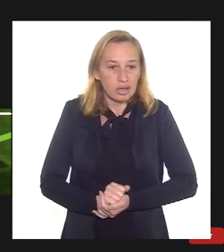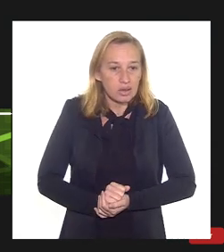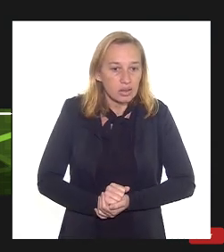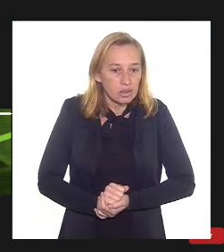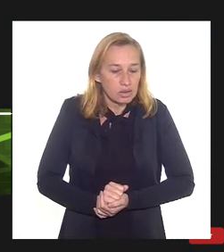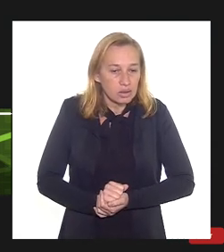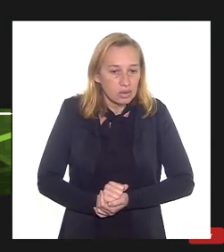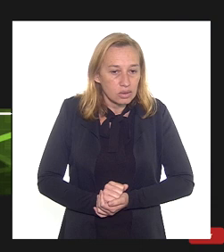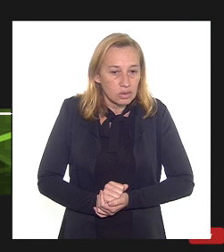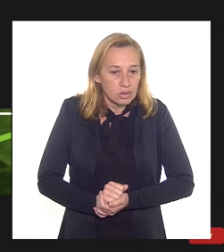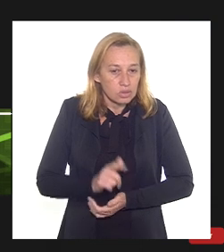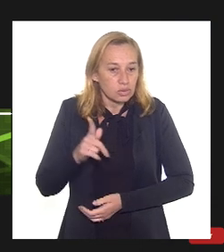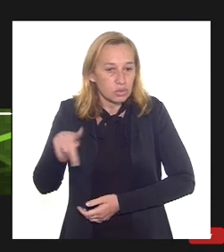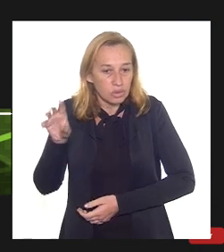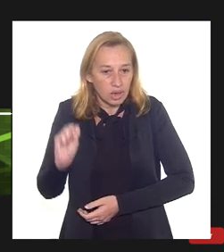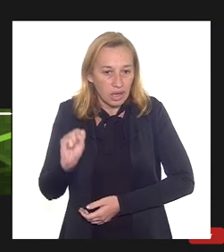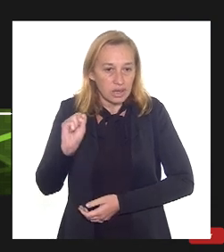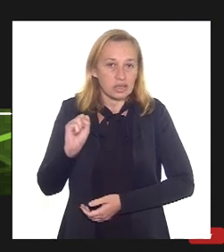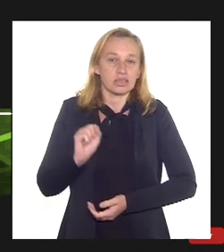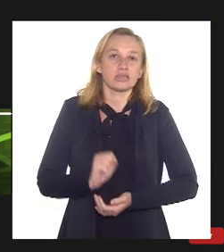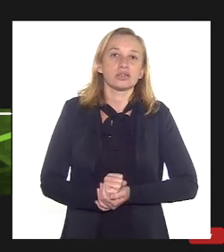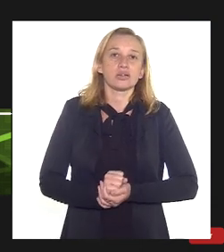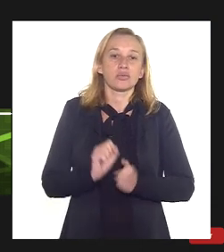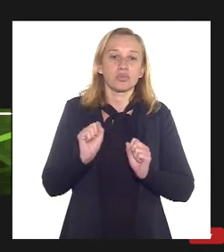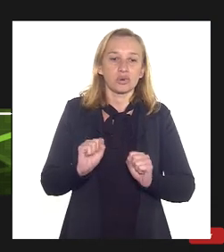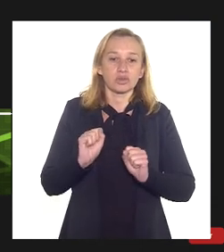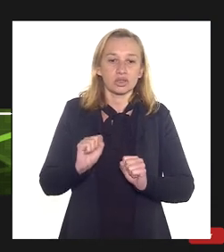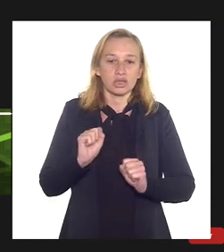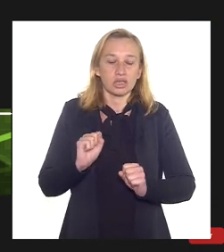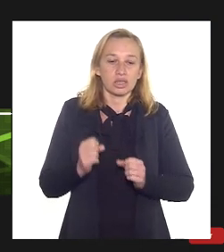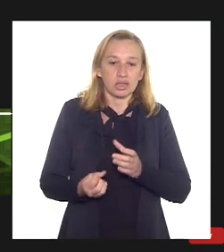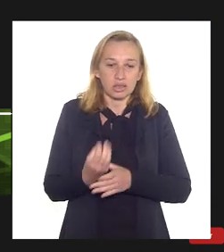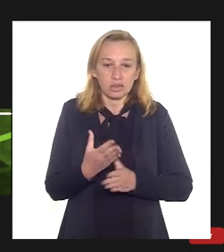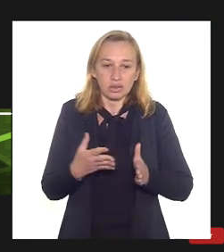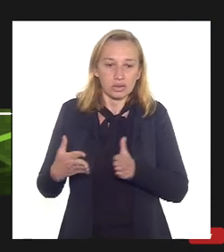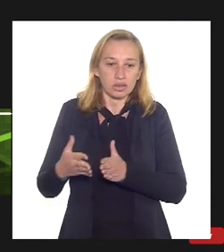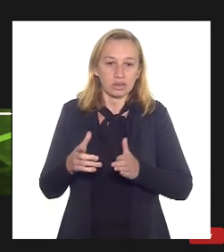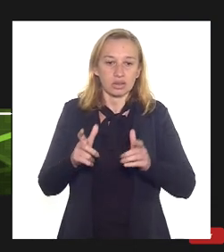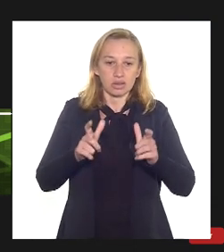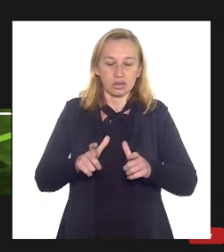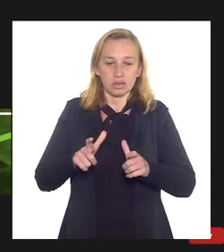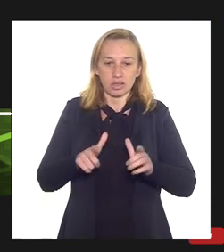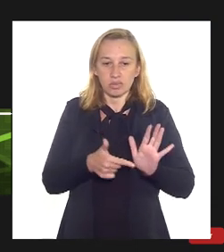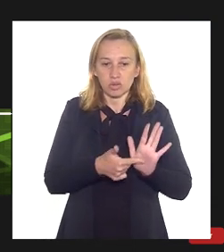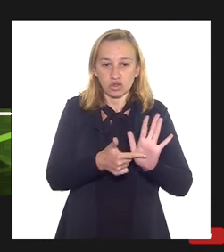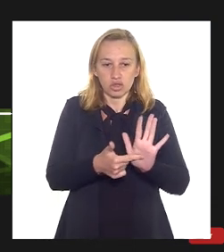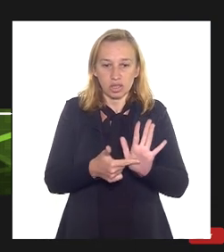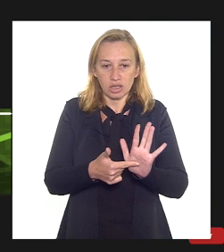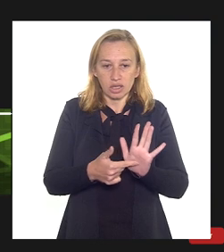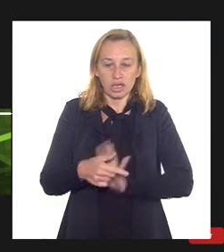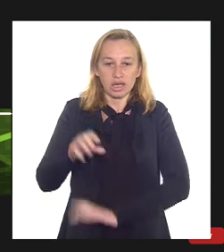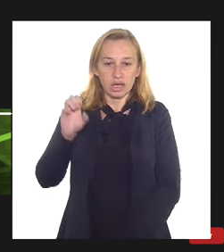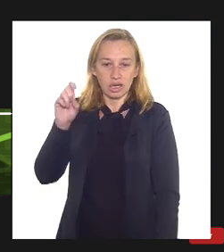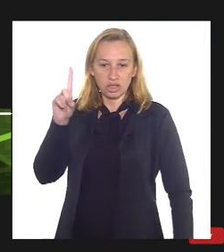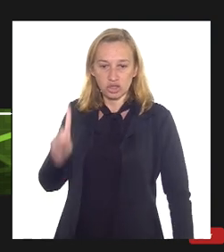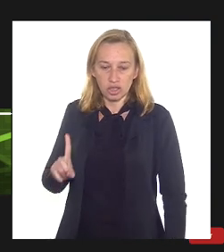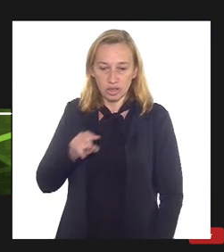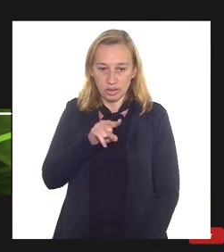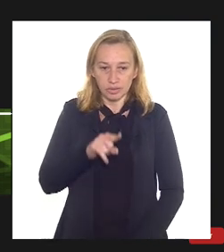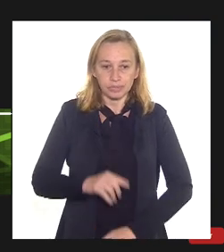composição que o gás tem que ter para poder ser comercializado. Essa composição expressa aqui nessa tabela, à direita na figura.